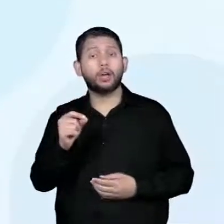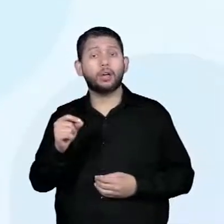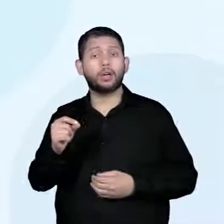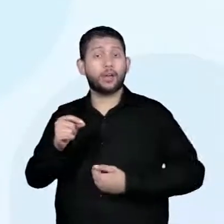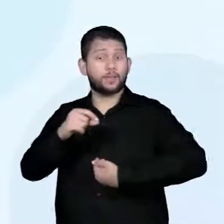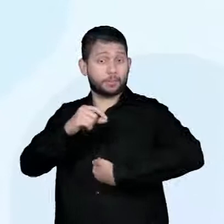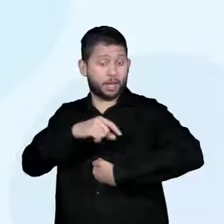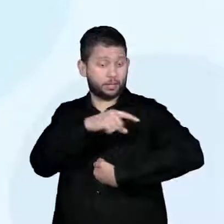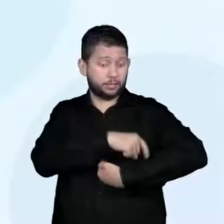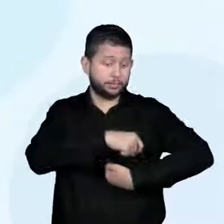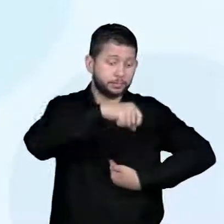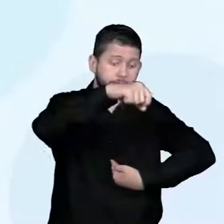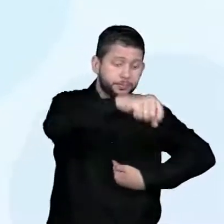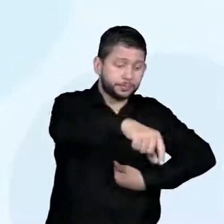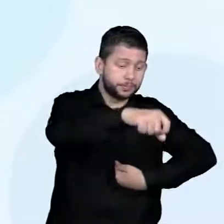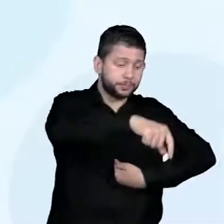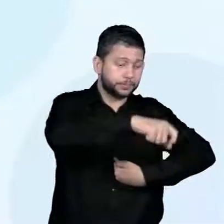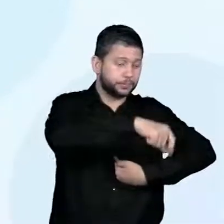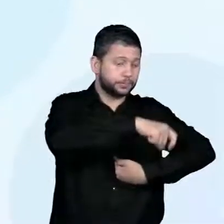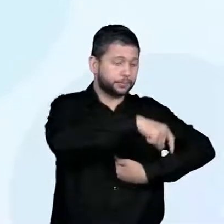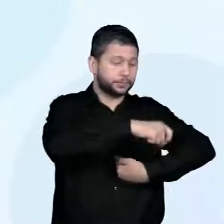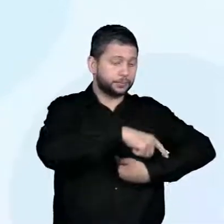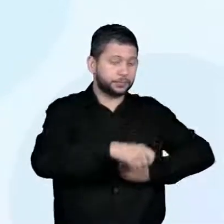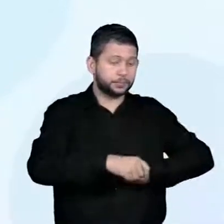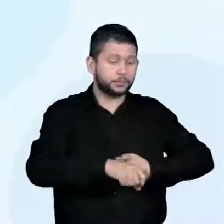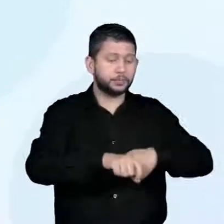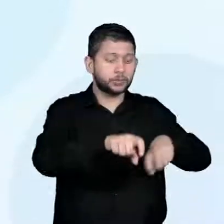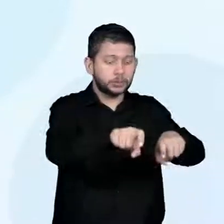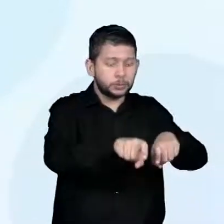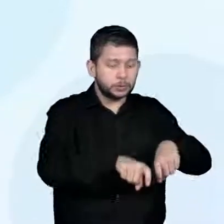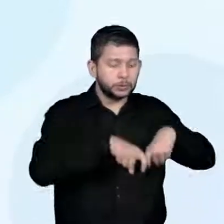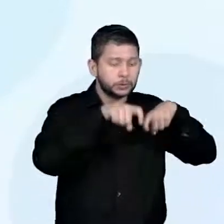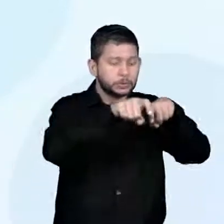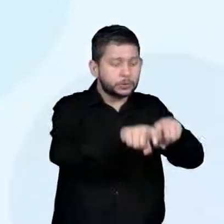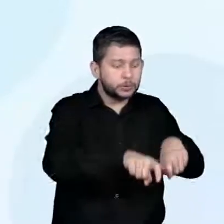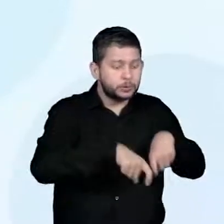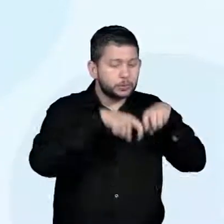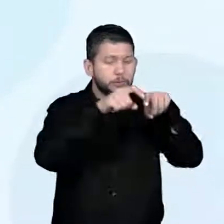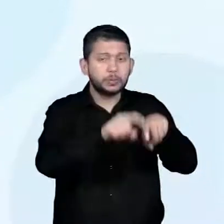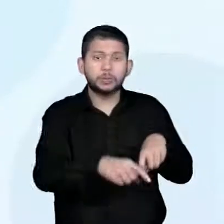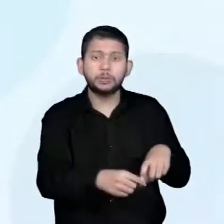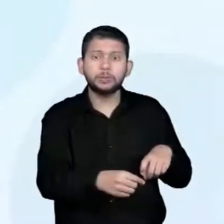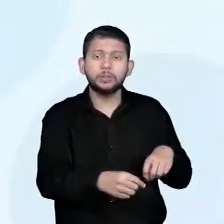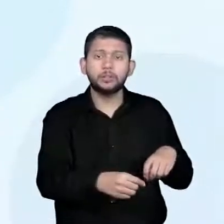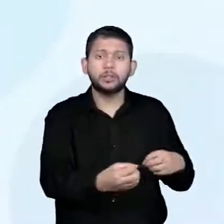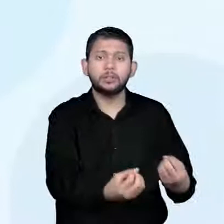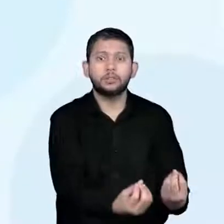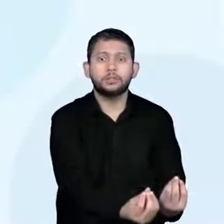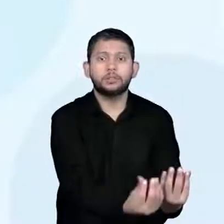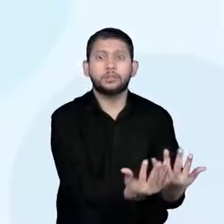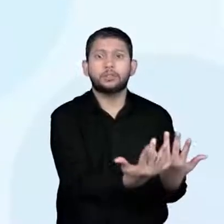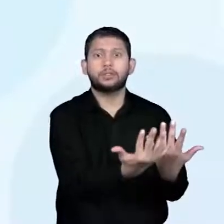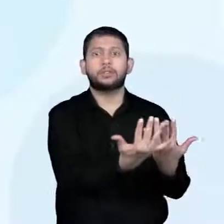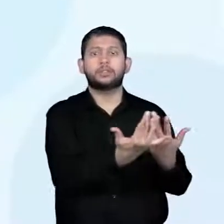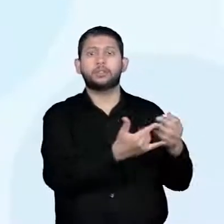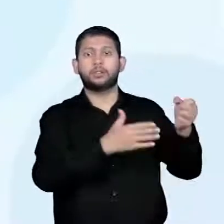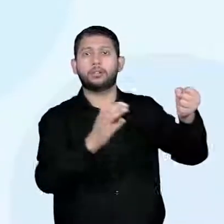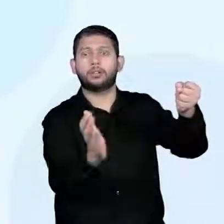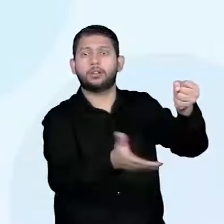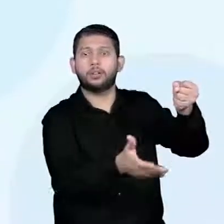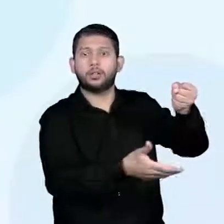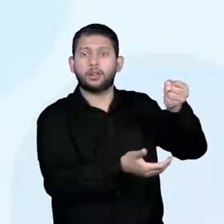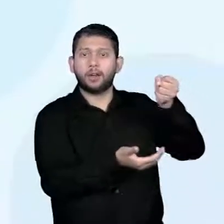ele começa a plantar e colher aquilo que ele plantou. E a domestificação.